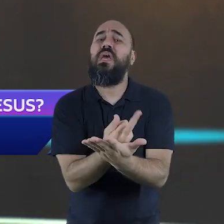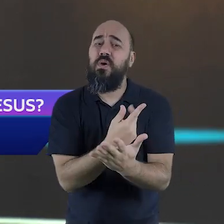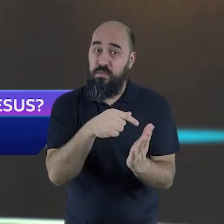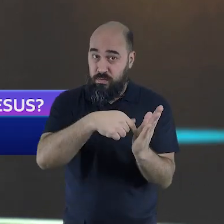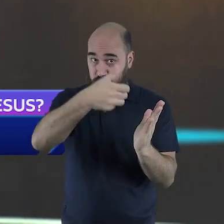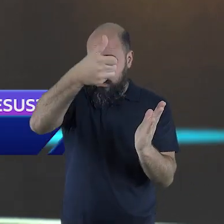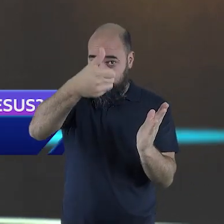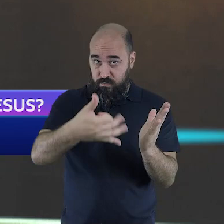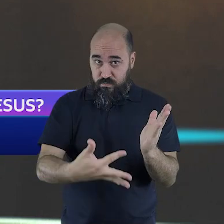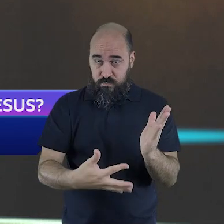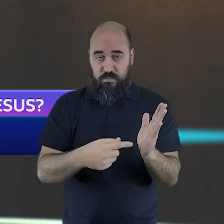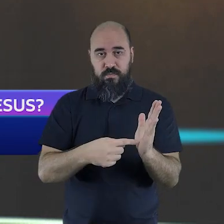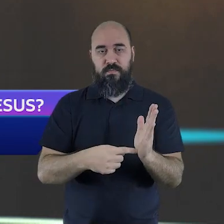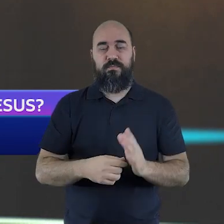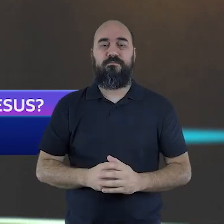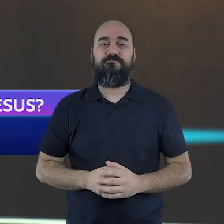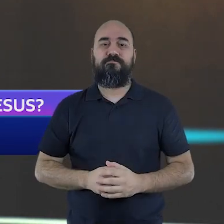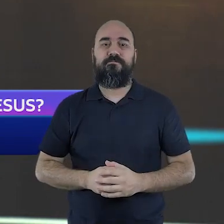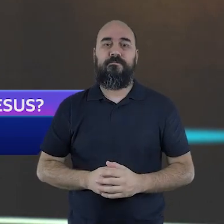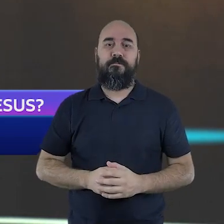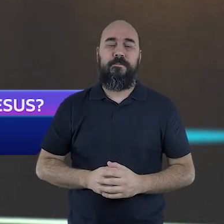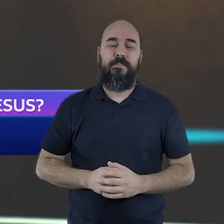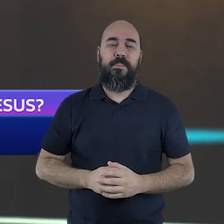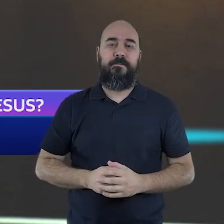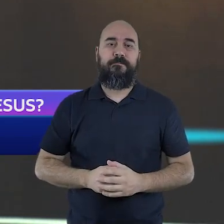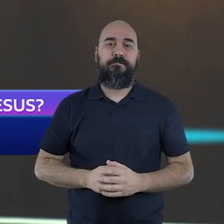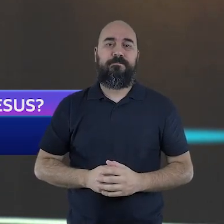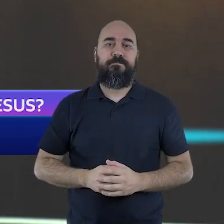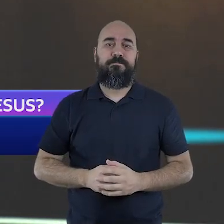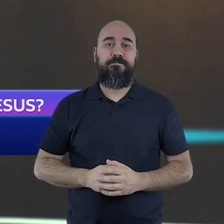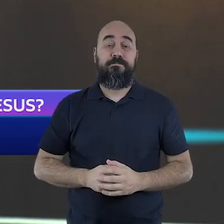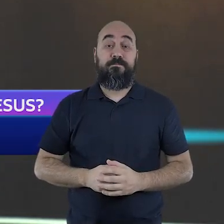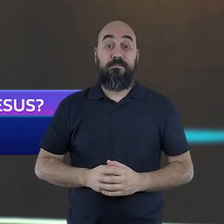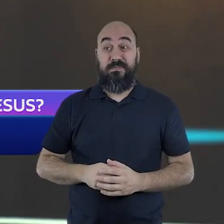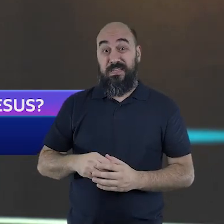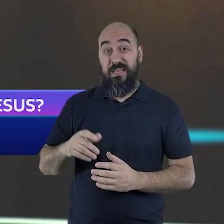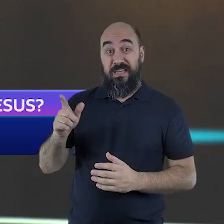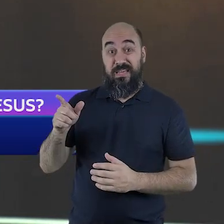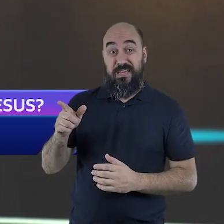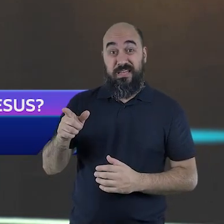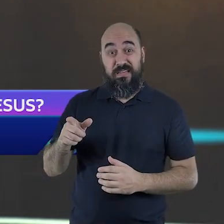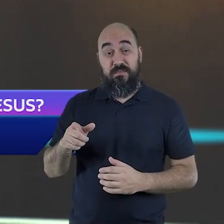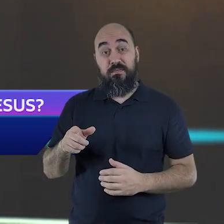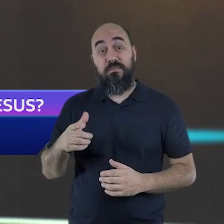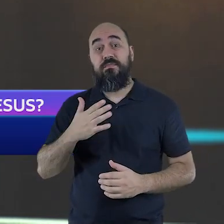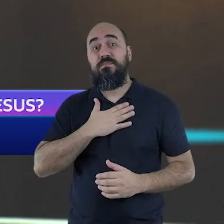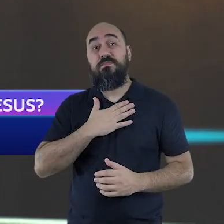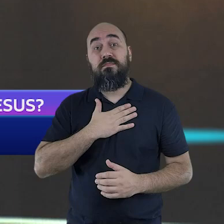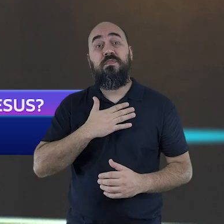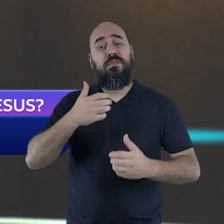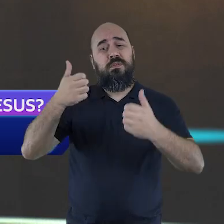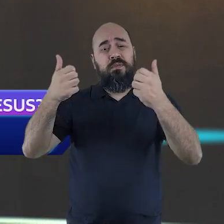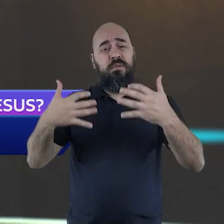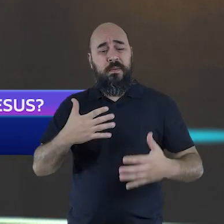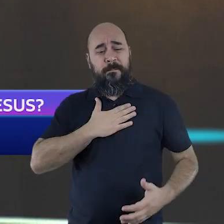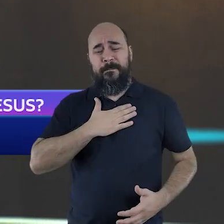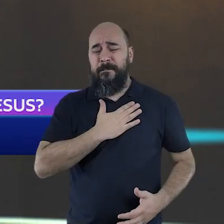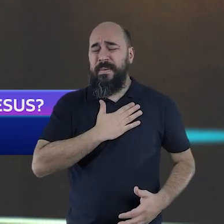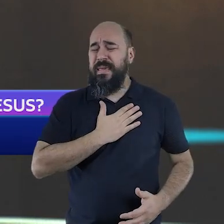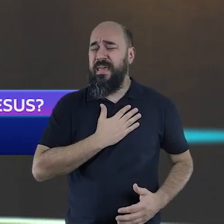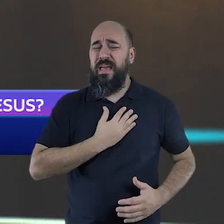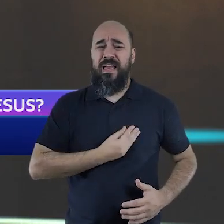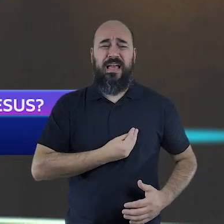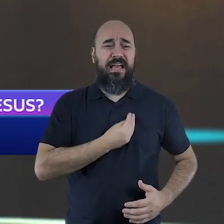14 do Evangelho de Marcos. Diz assim, E lhes disse, A minha alma está